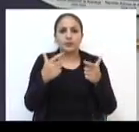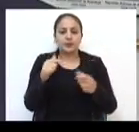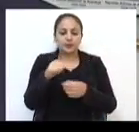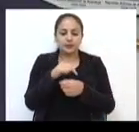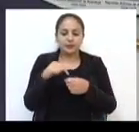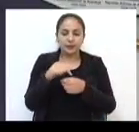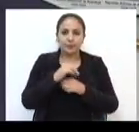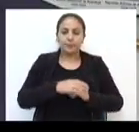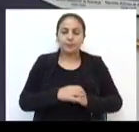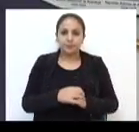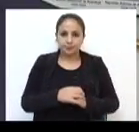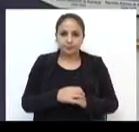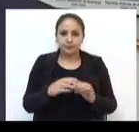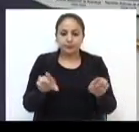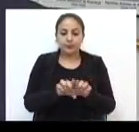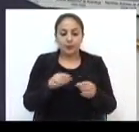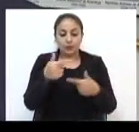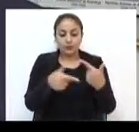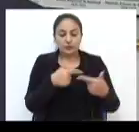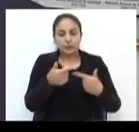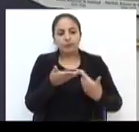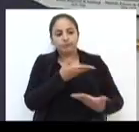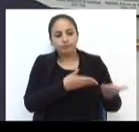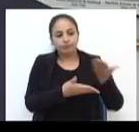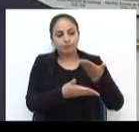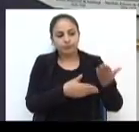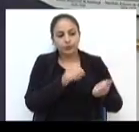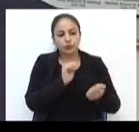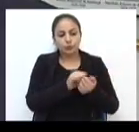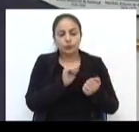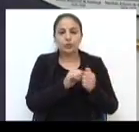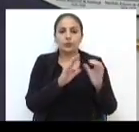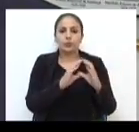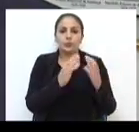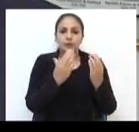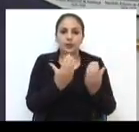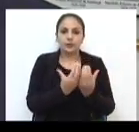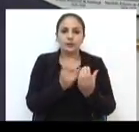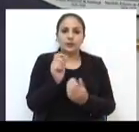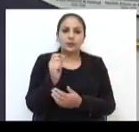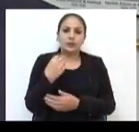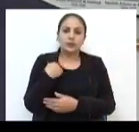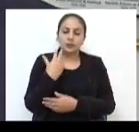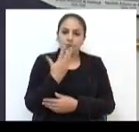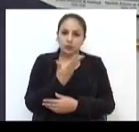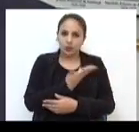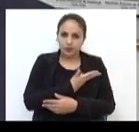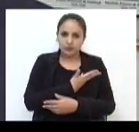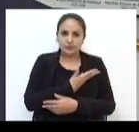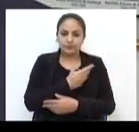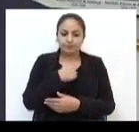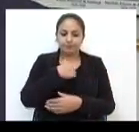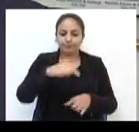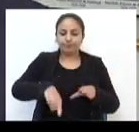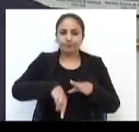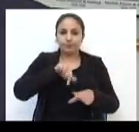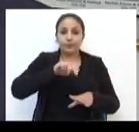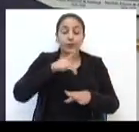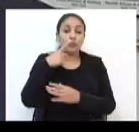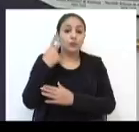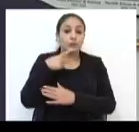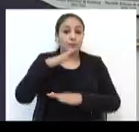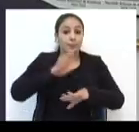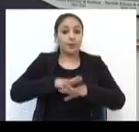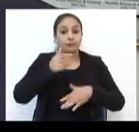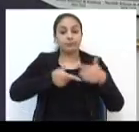cidade, um trabalho interagindo com a comunidade, com entidades, onde nós fomos escolhidos o vereador mais